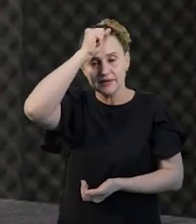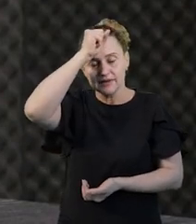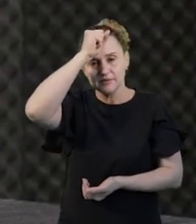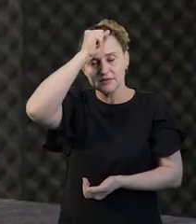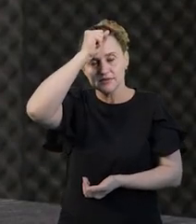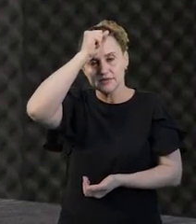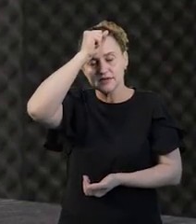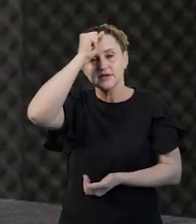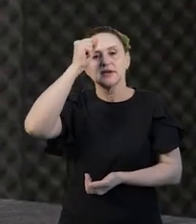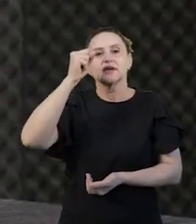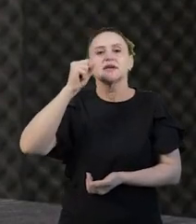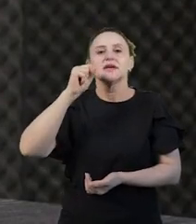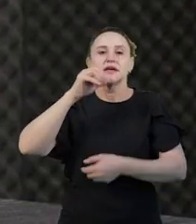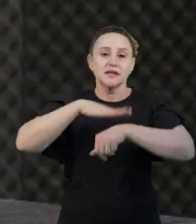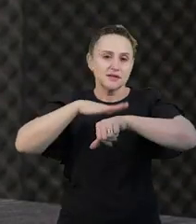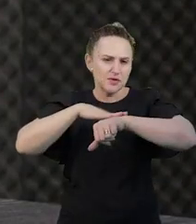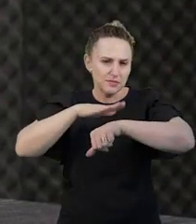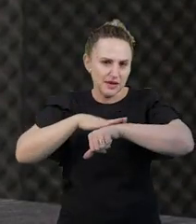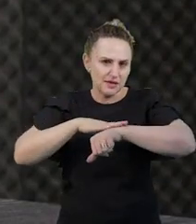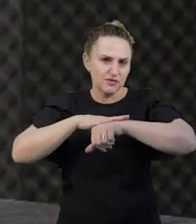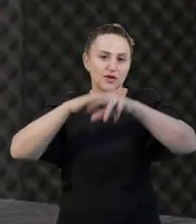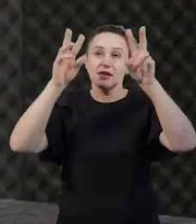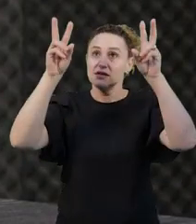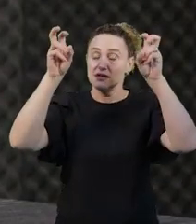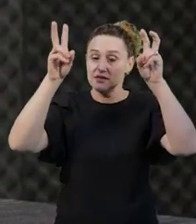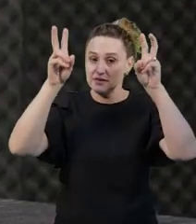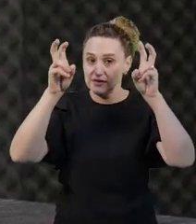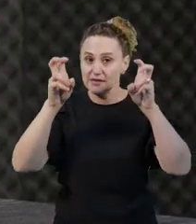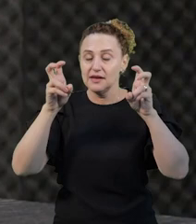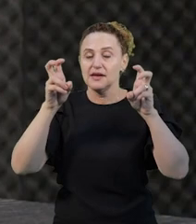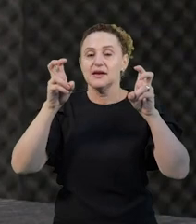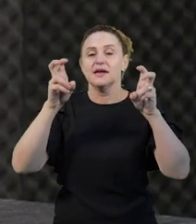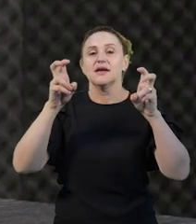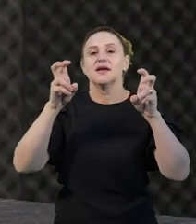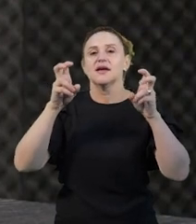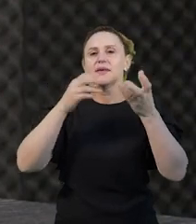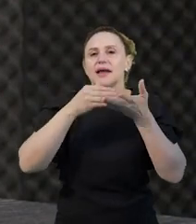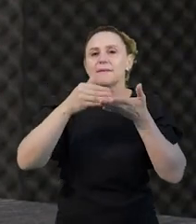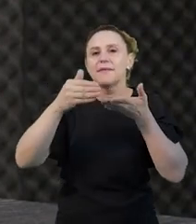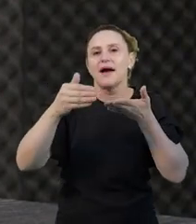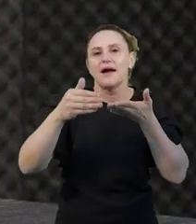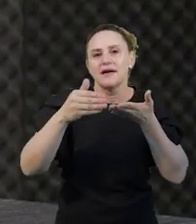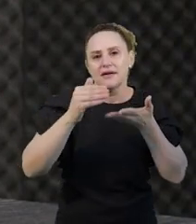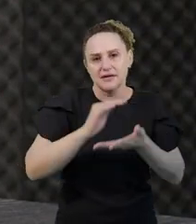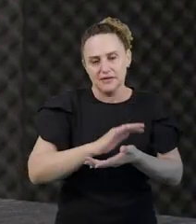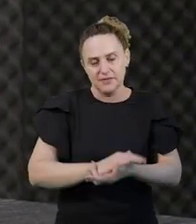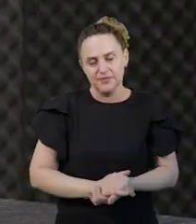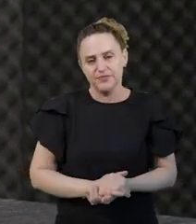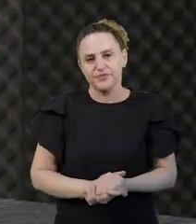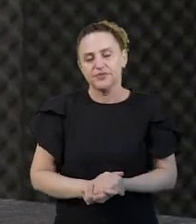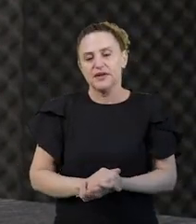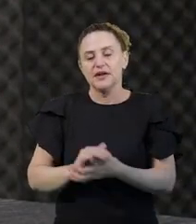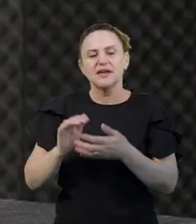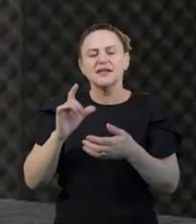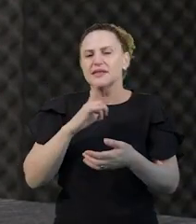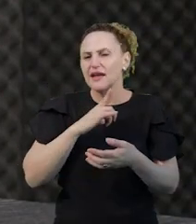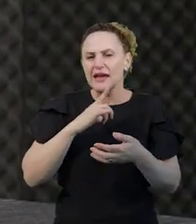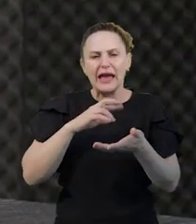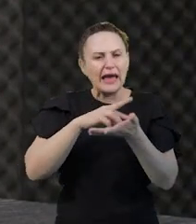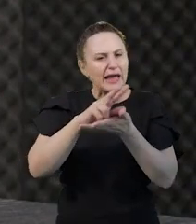a modelagem matemática parte de um tema e existem outras etapas de encaminhamento para